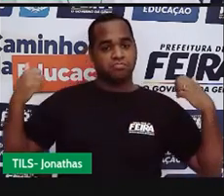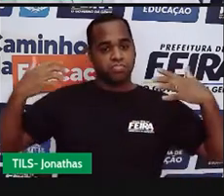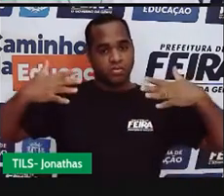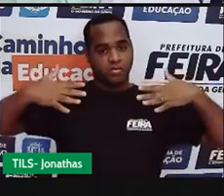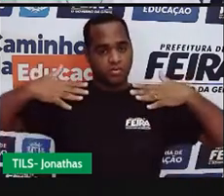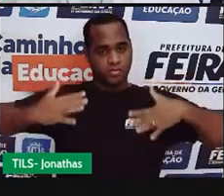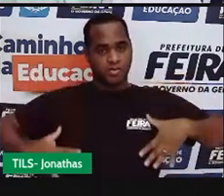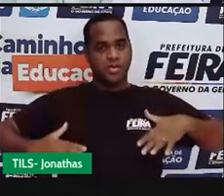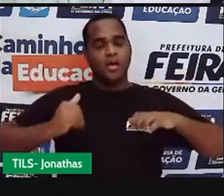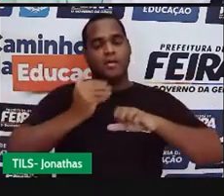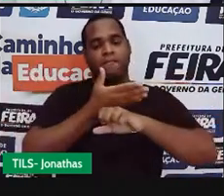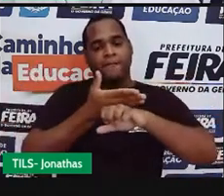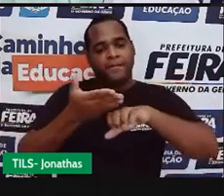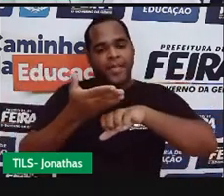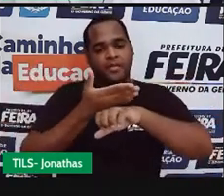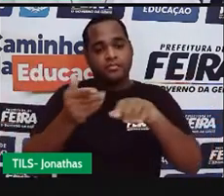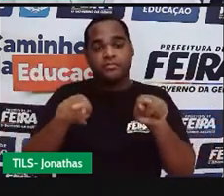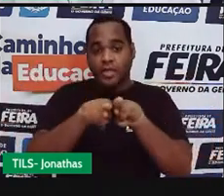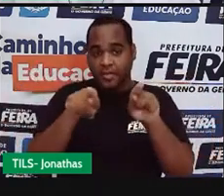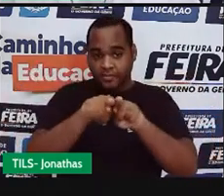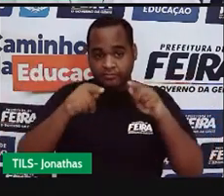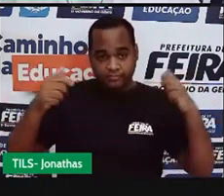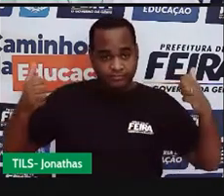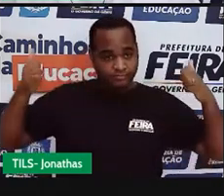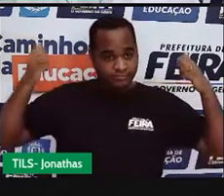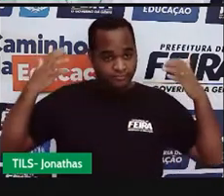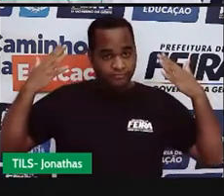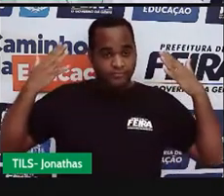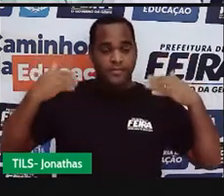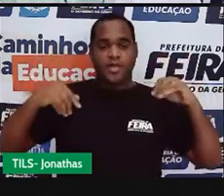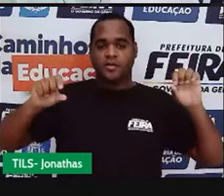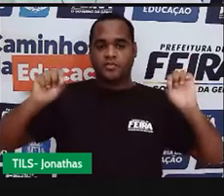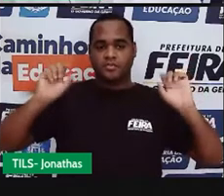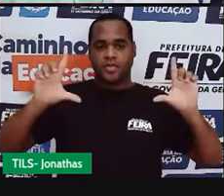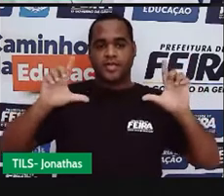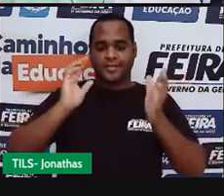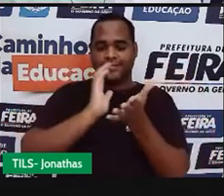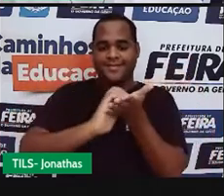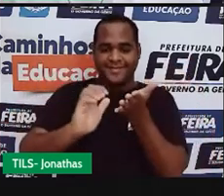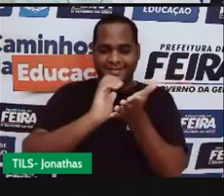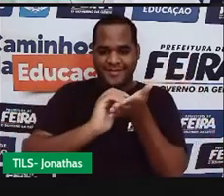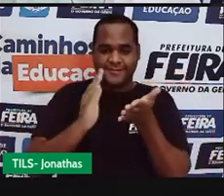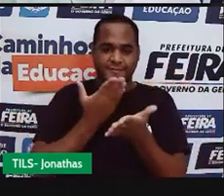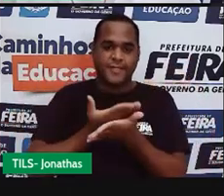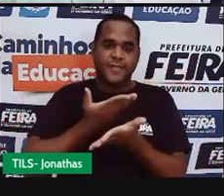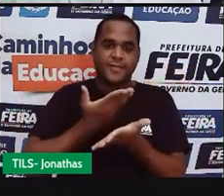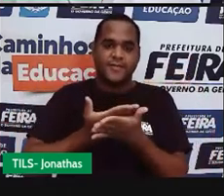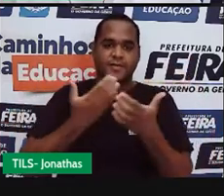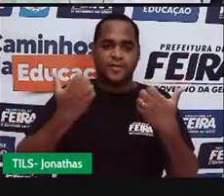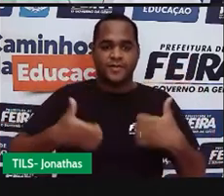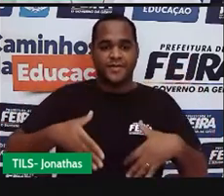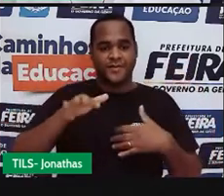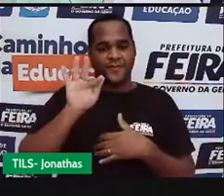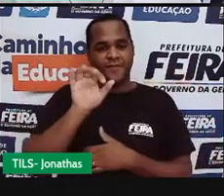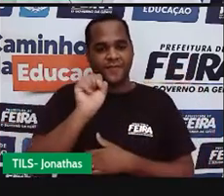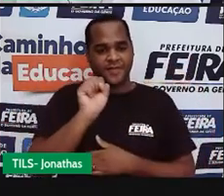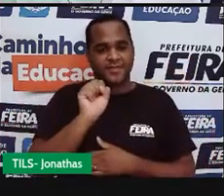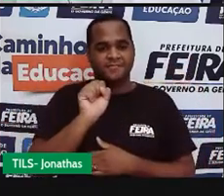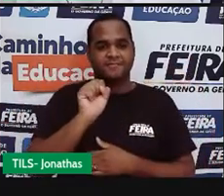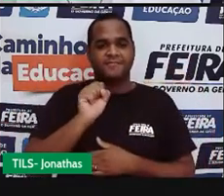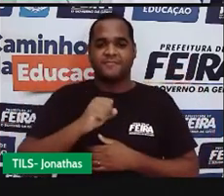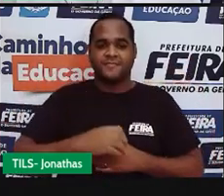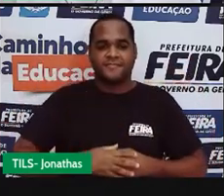jaleco também branco e, atrás de mim, o cartaz da nossa Secretaria Municipal de Educação